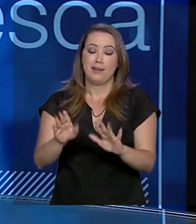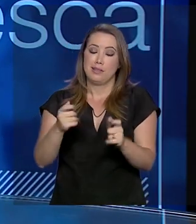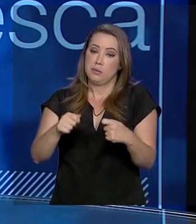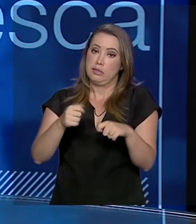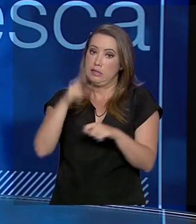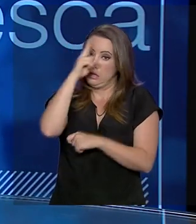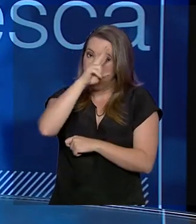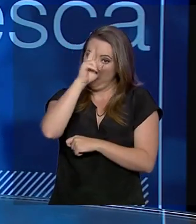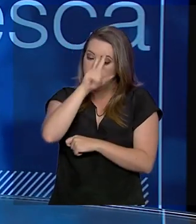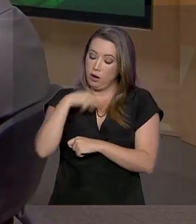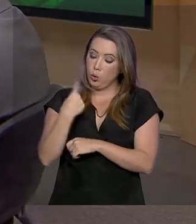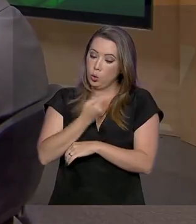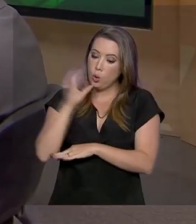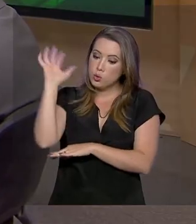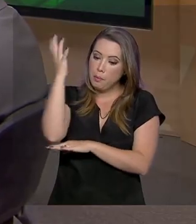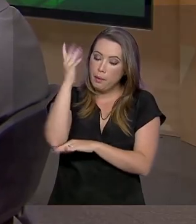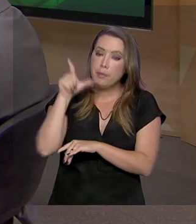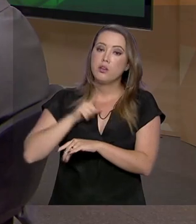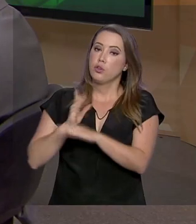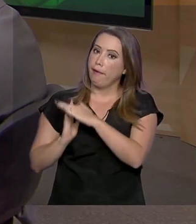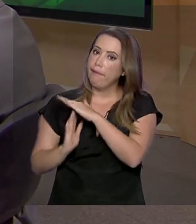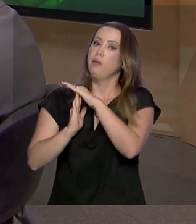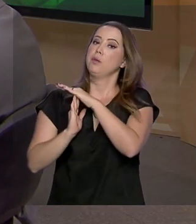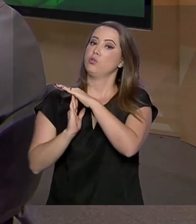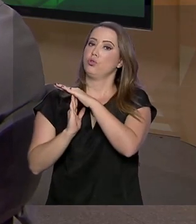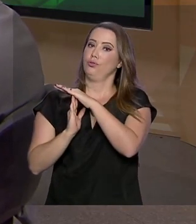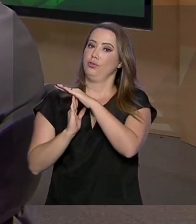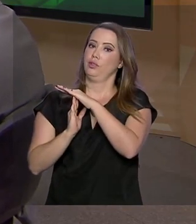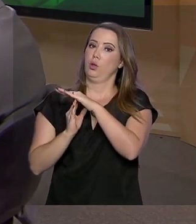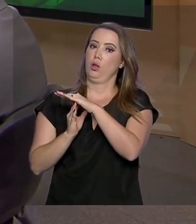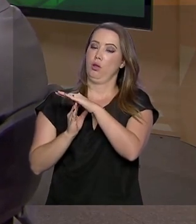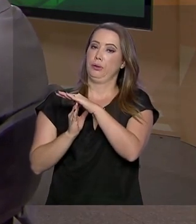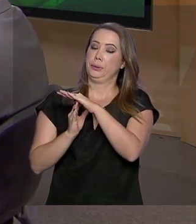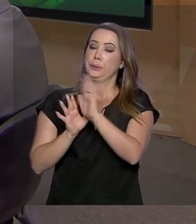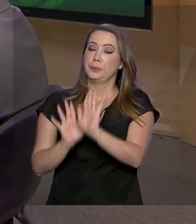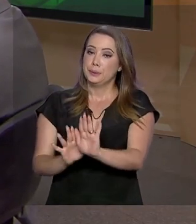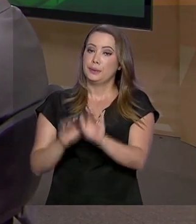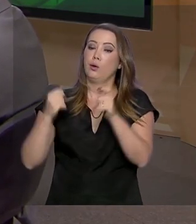ambiente, ele tem um limite. Por isso, temos participado ativamente,